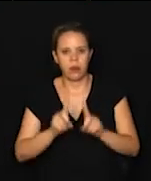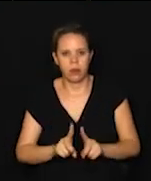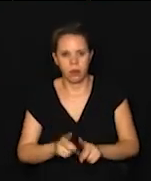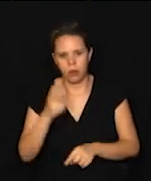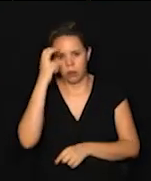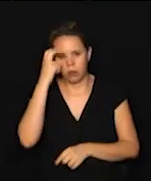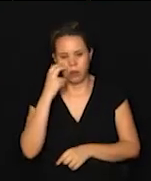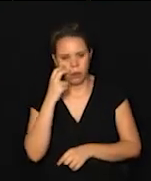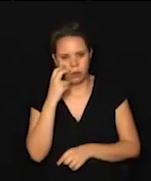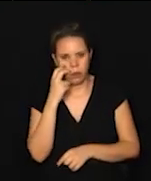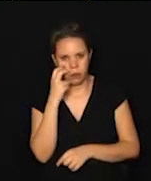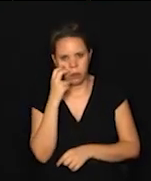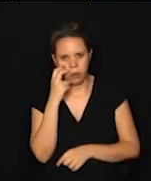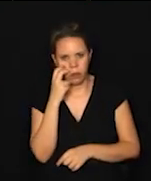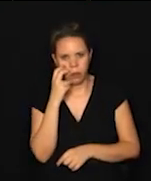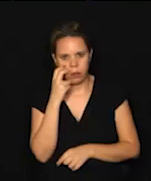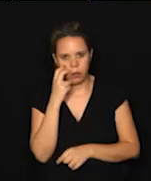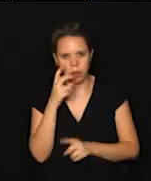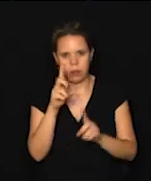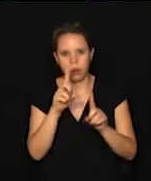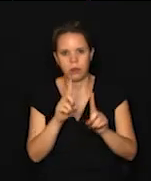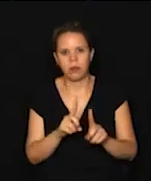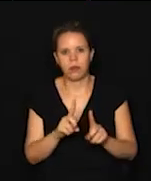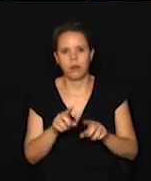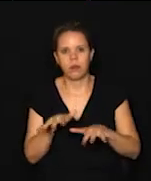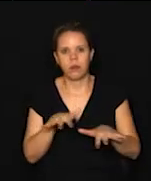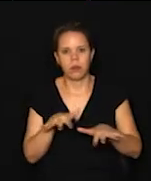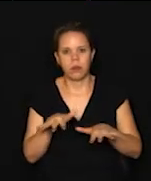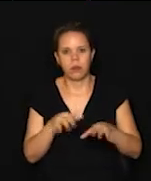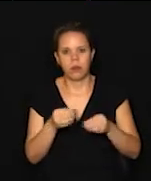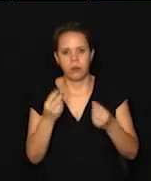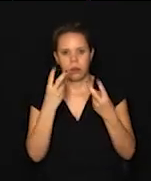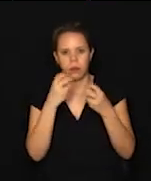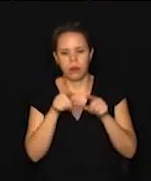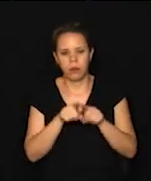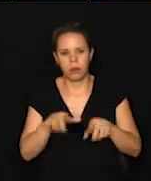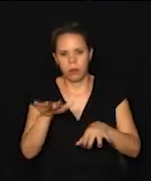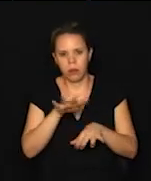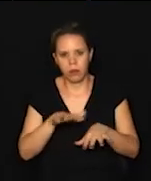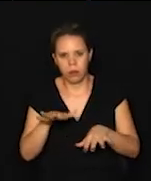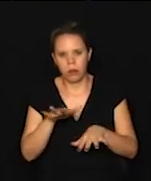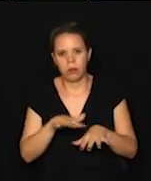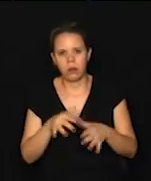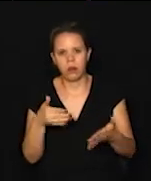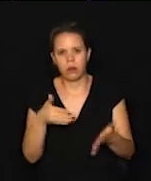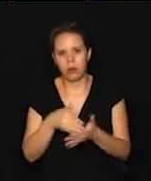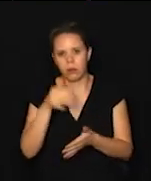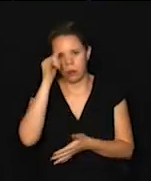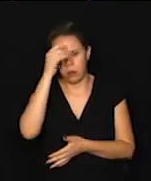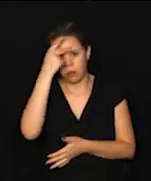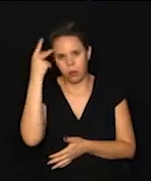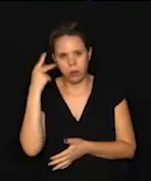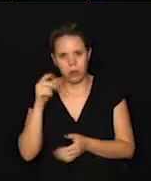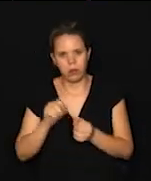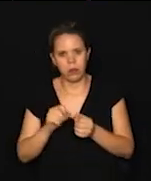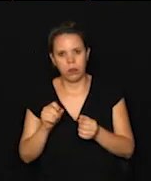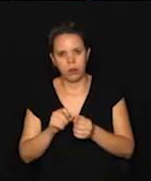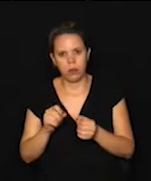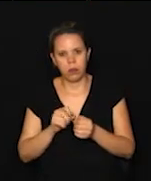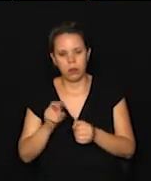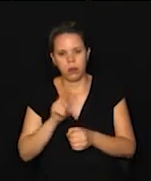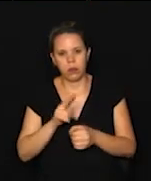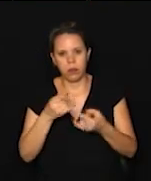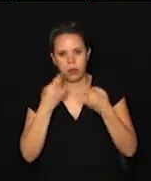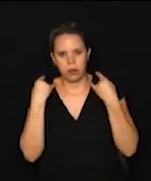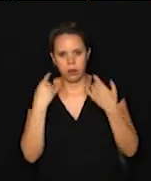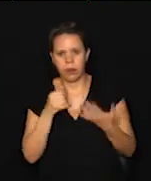intelectual, deficiências sensoriais ou quaisquer outras que impeçam as pessoas de fazerem esse uso